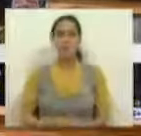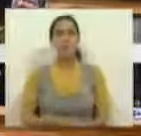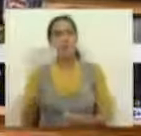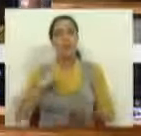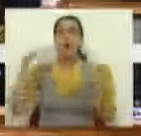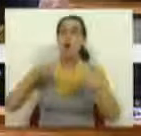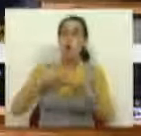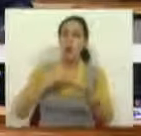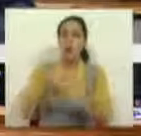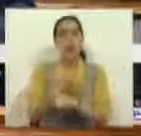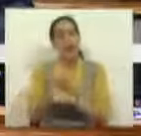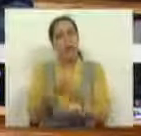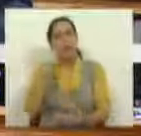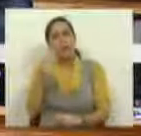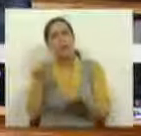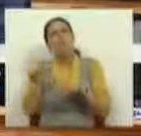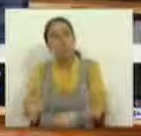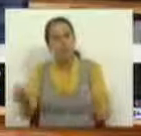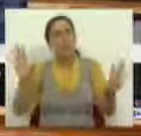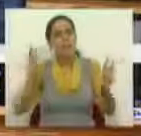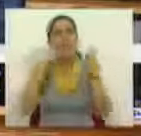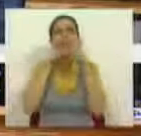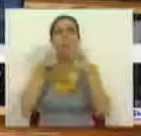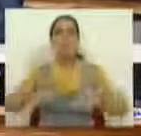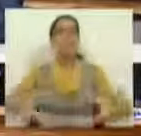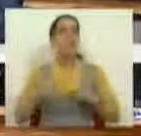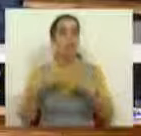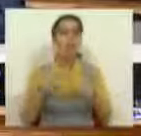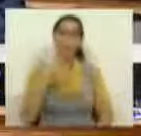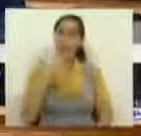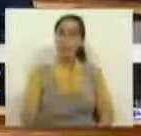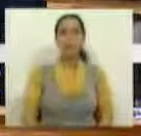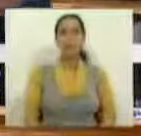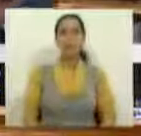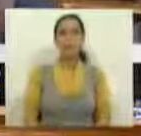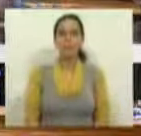Então, estando em consenso, o resto é uma questão de especialidade e encontraremos a melhor solução. Muito obrigado.